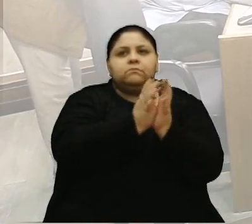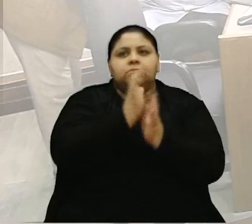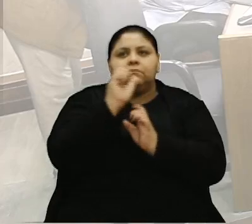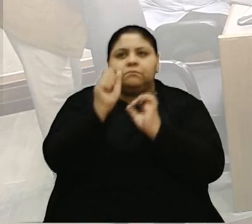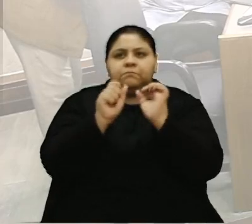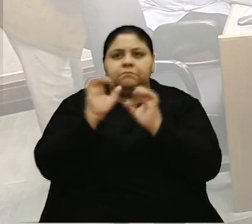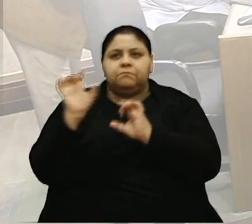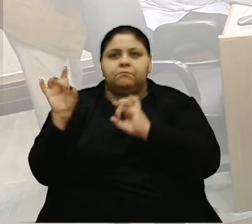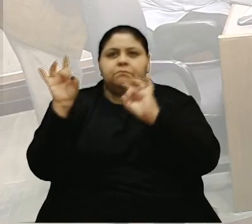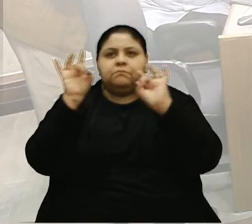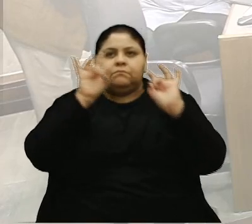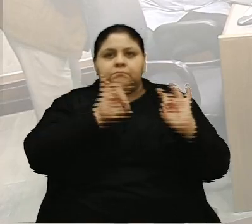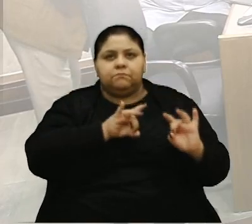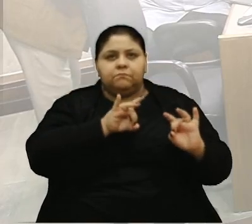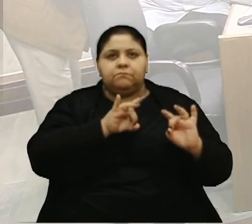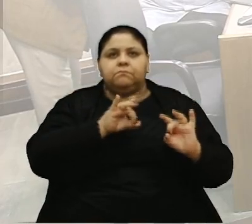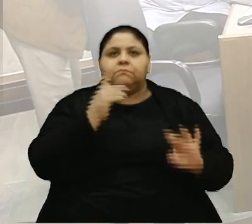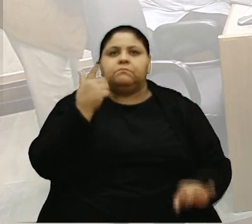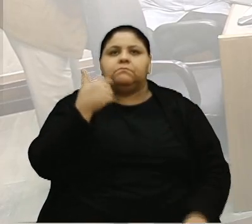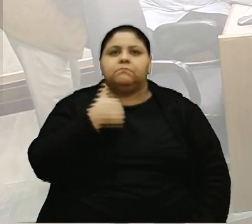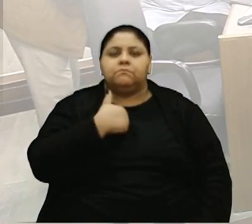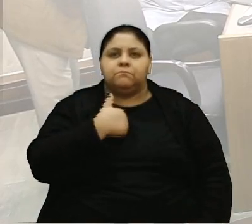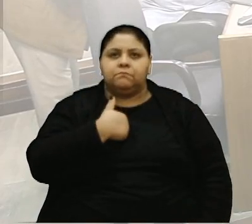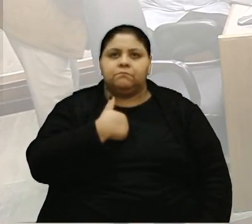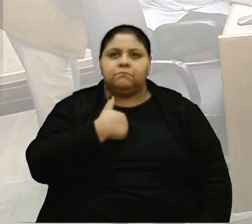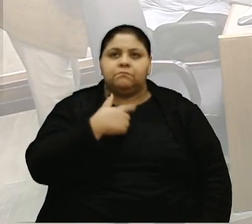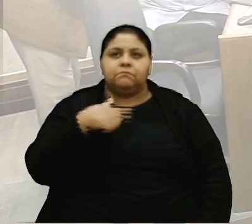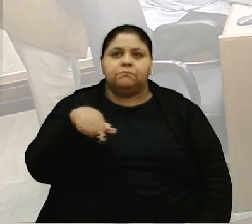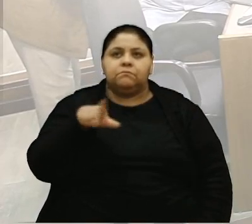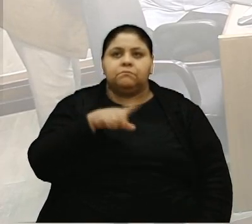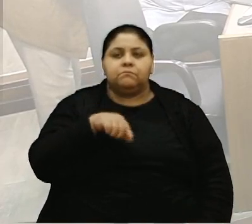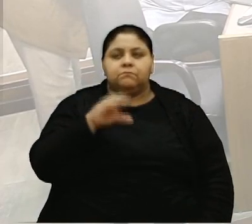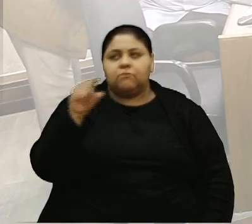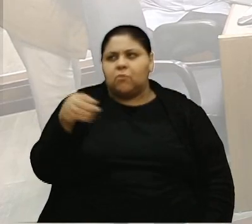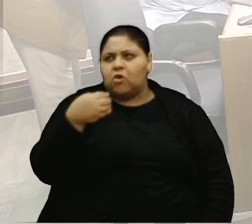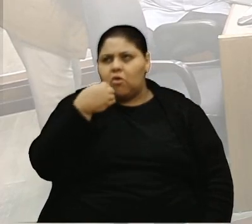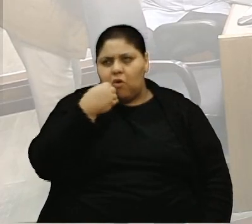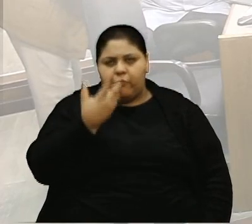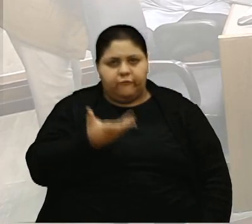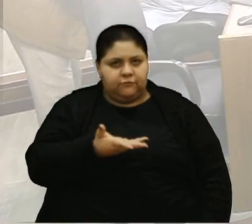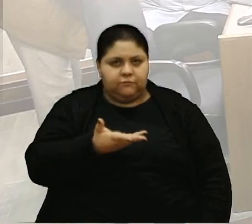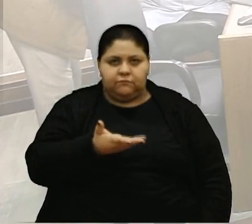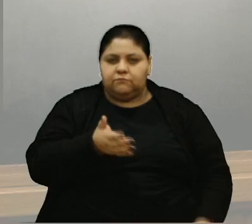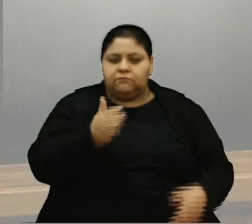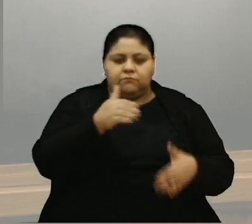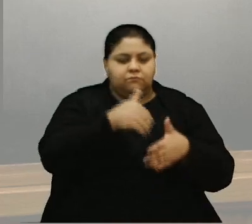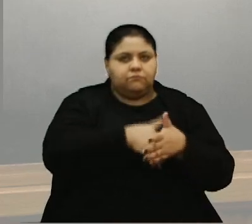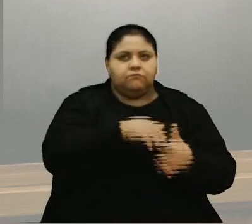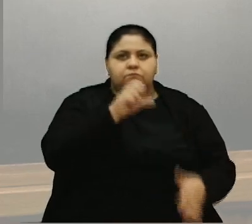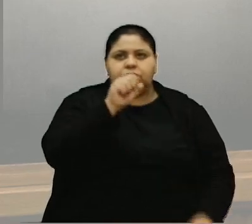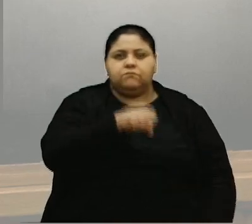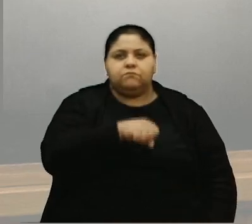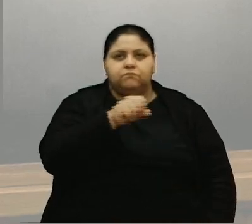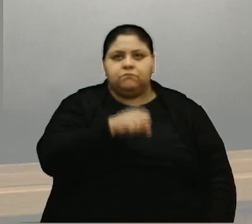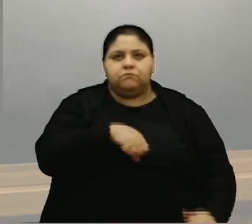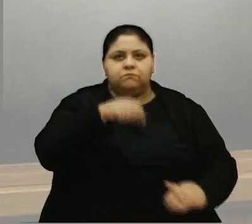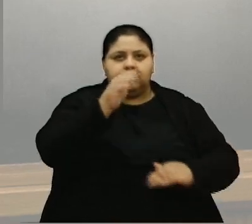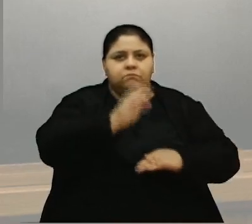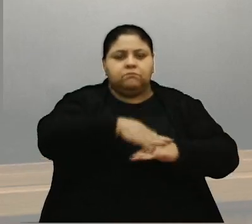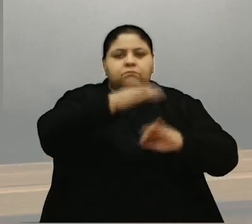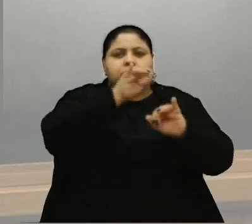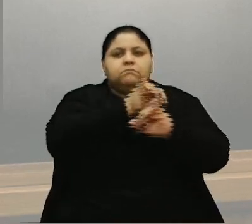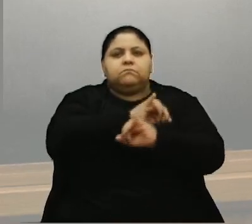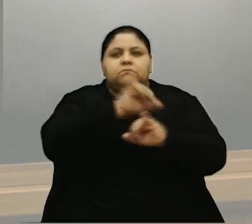acompanha. Nós, por óbvio, vamos votar a favor, quanto mais informações